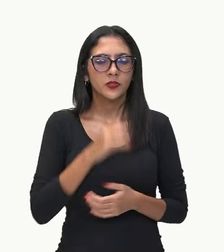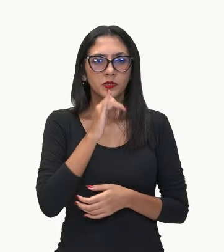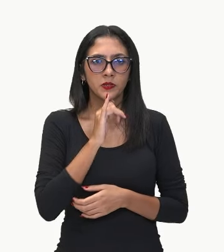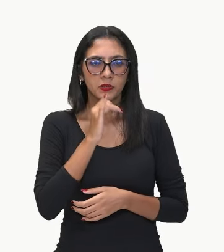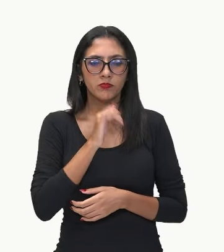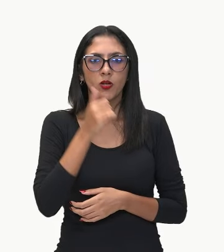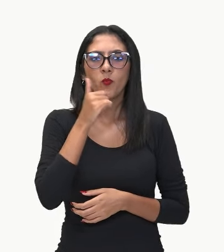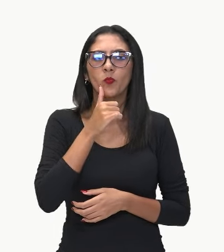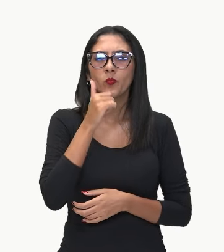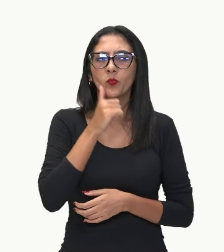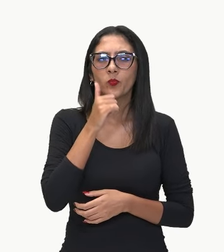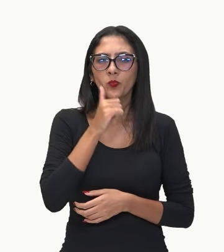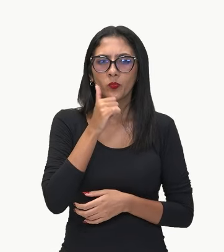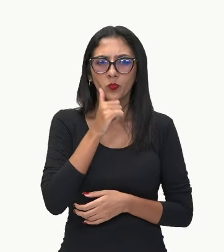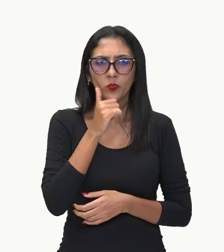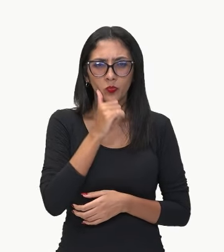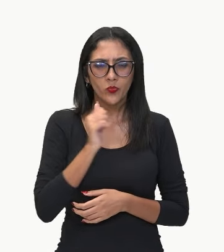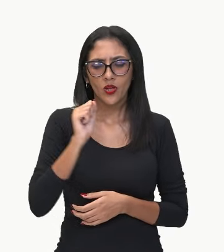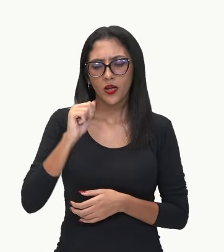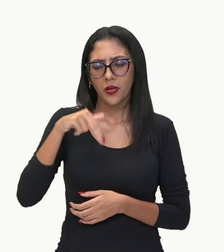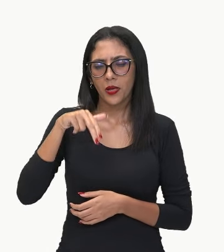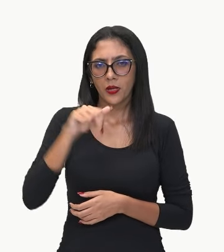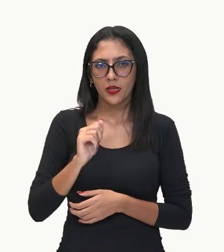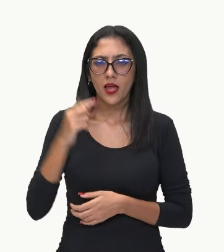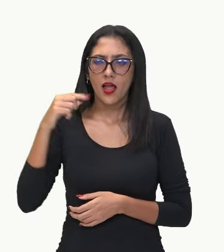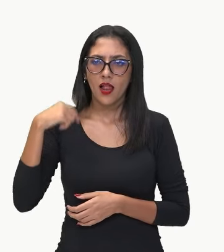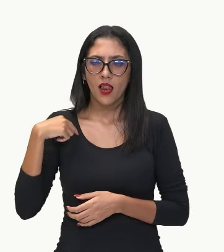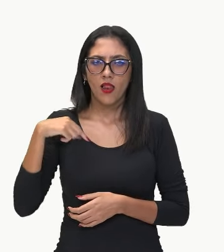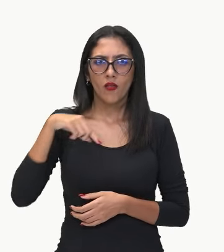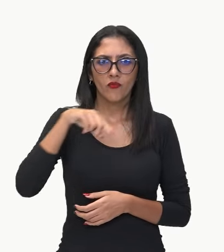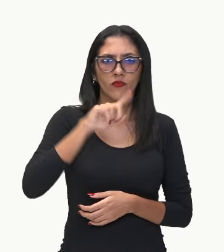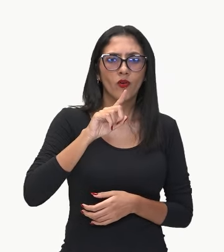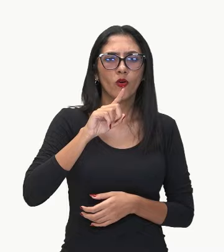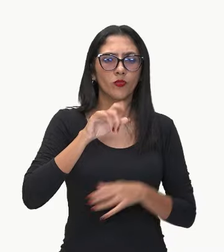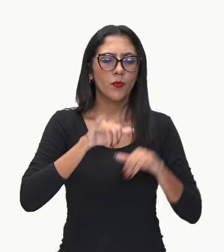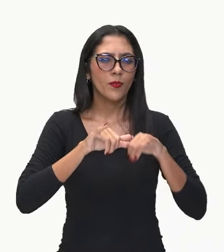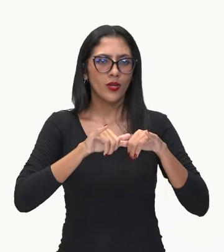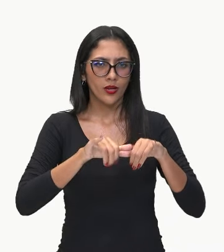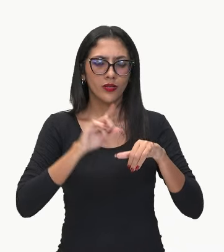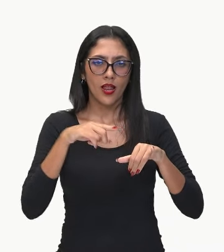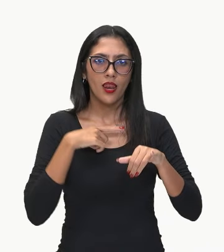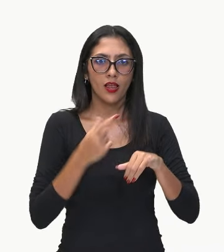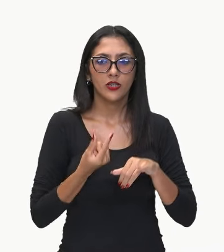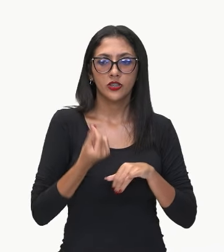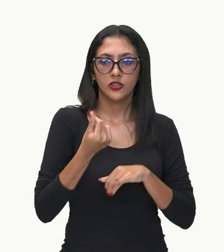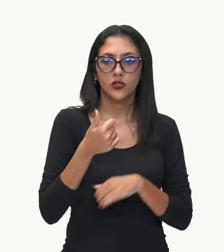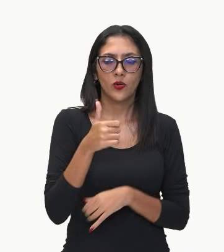mercado e levou cem reais.